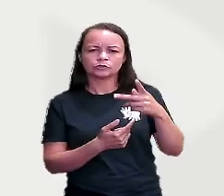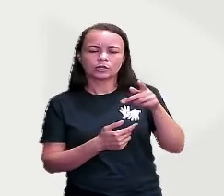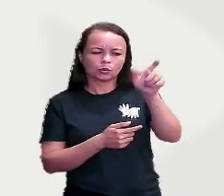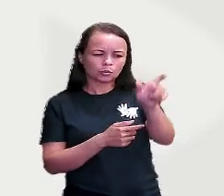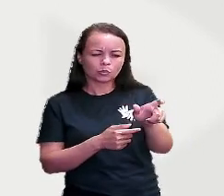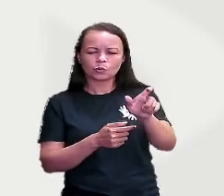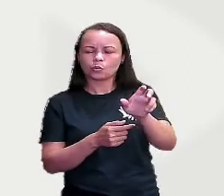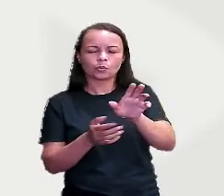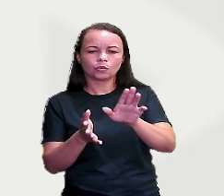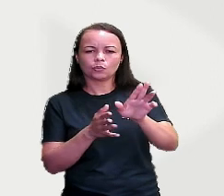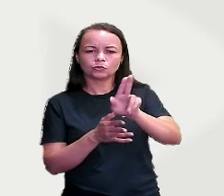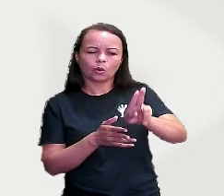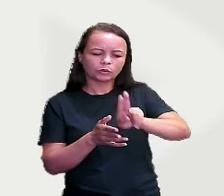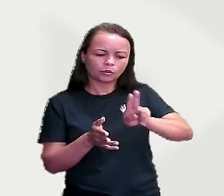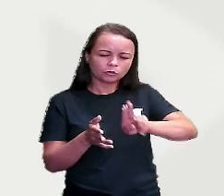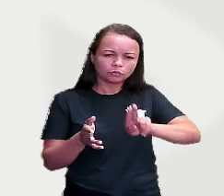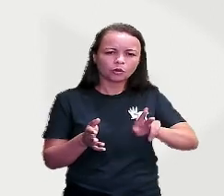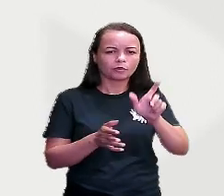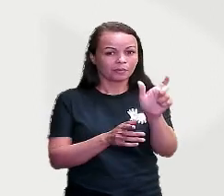representar